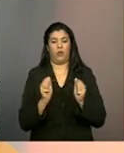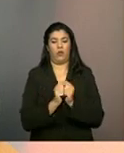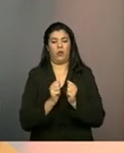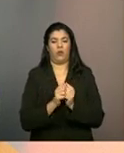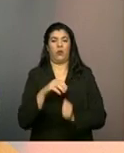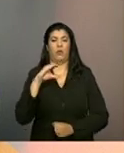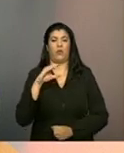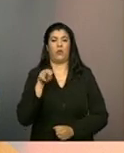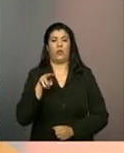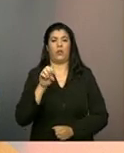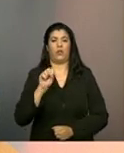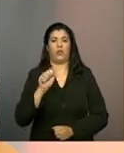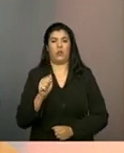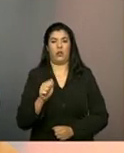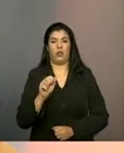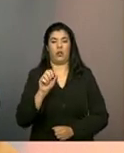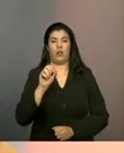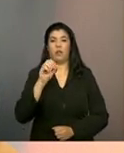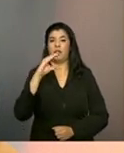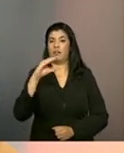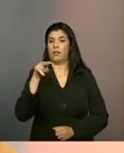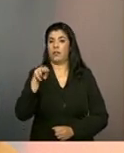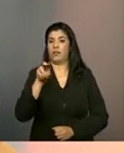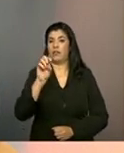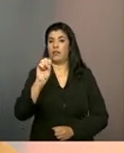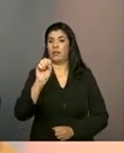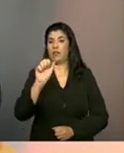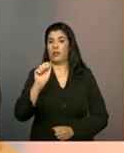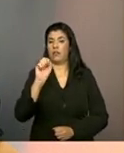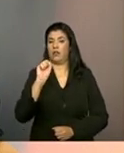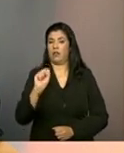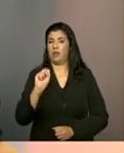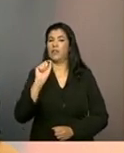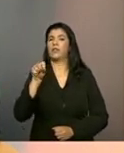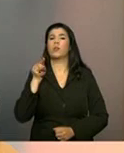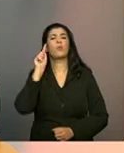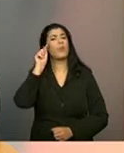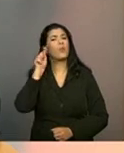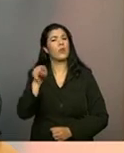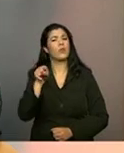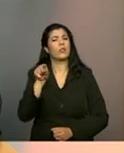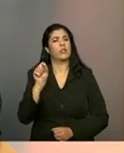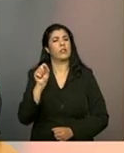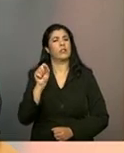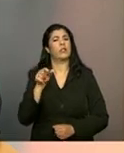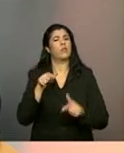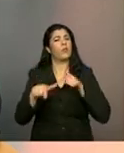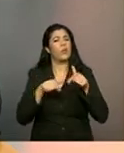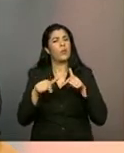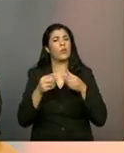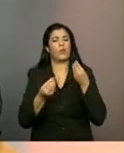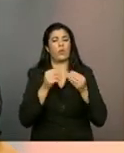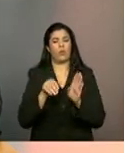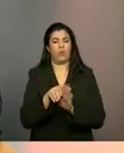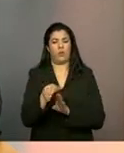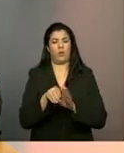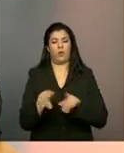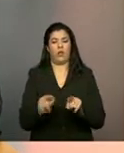CNAS número 9, que fala dos orientadores e das suas funções, dentre elas